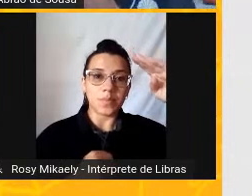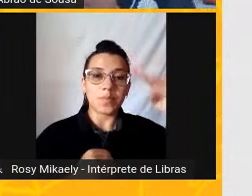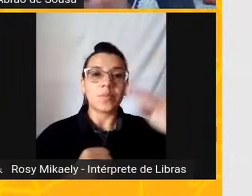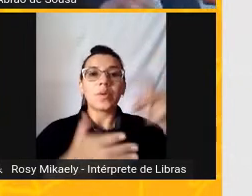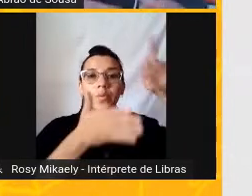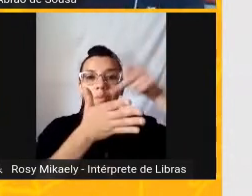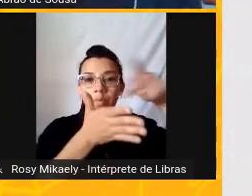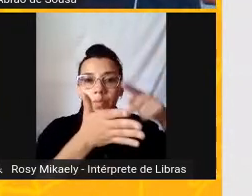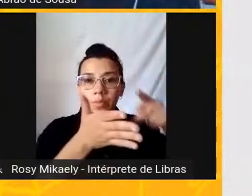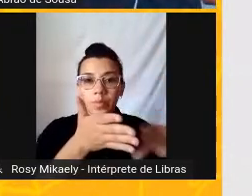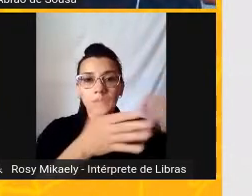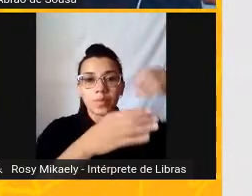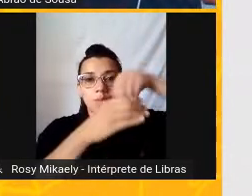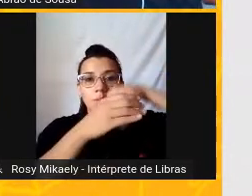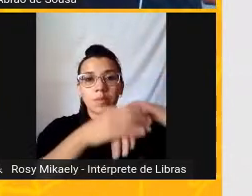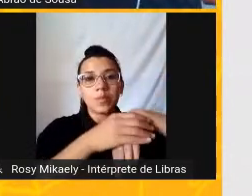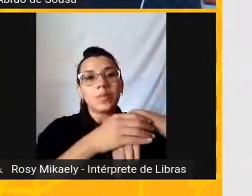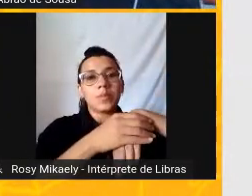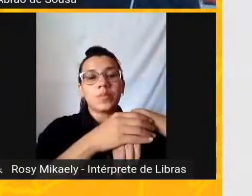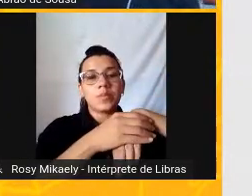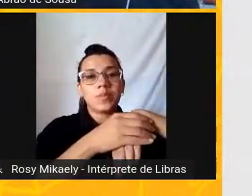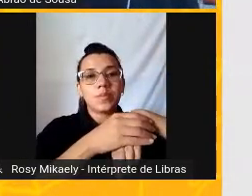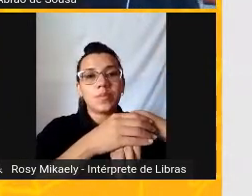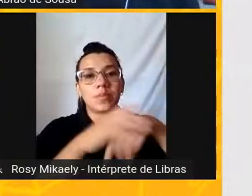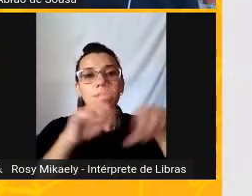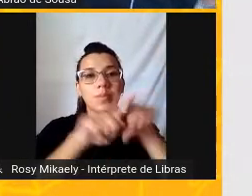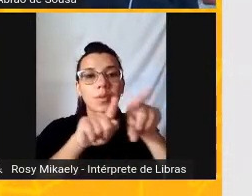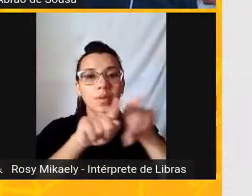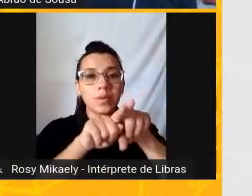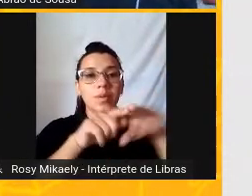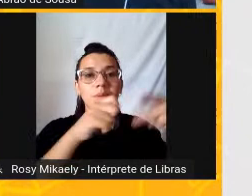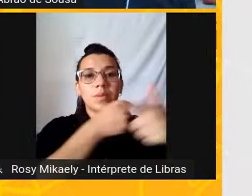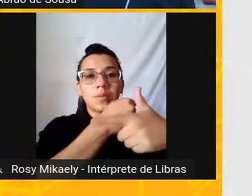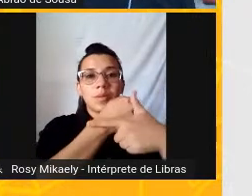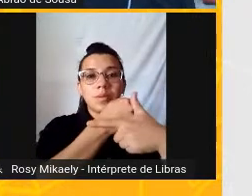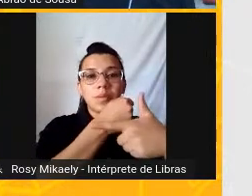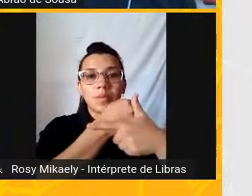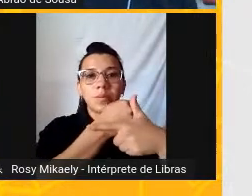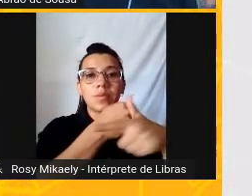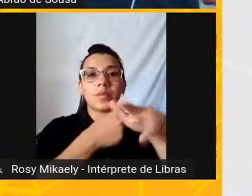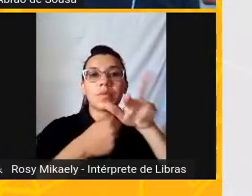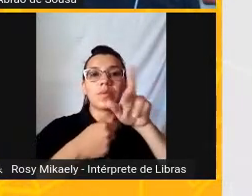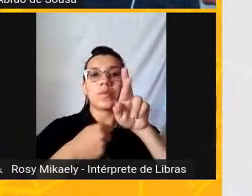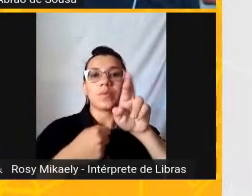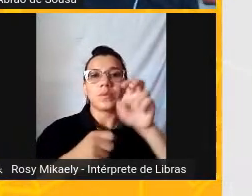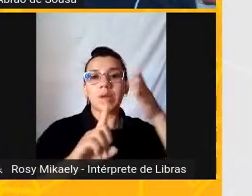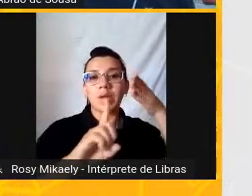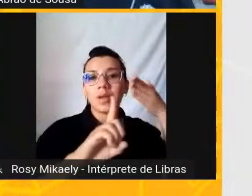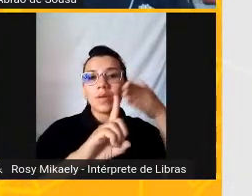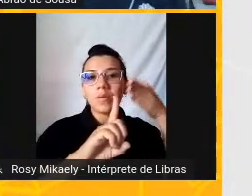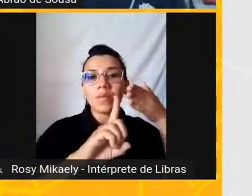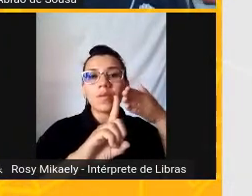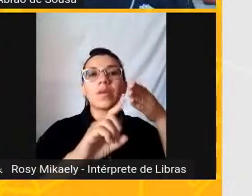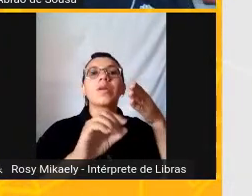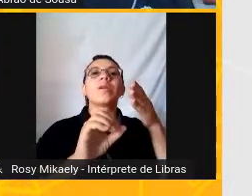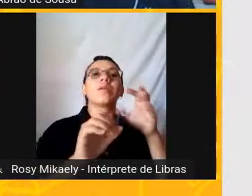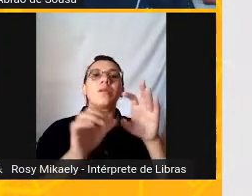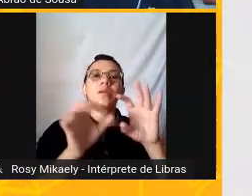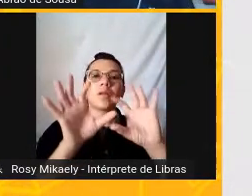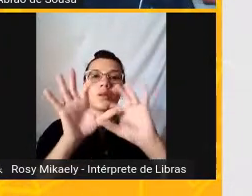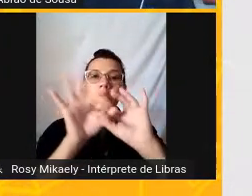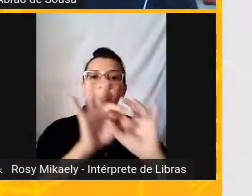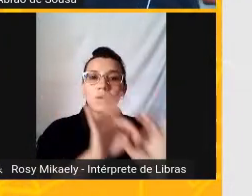poesias. Nós temos a função Referencial, que ela está no nosso cotidiano, nos jornais, principalmente.